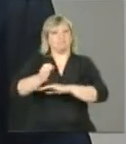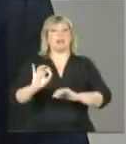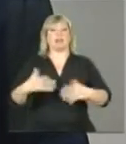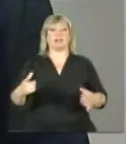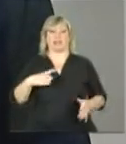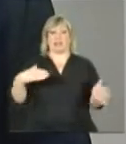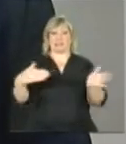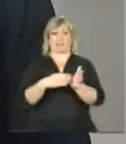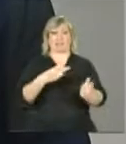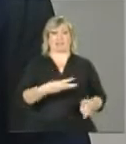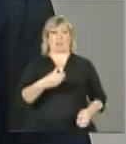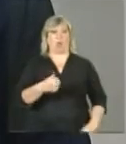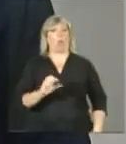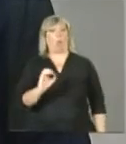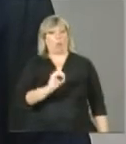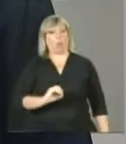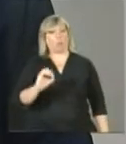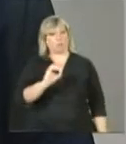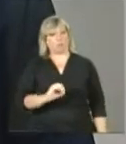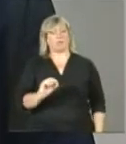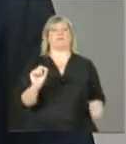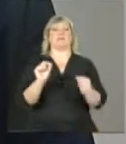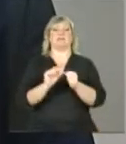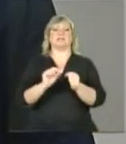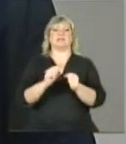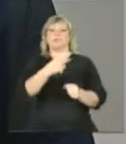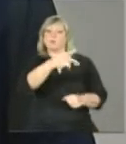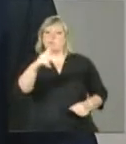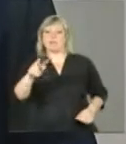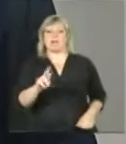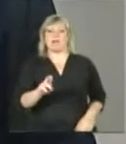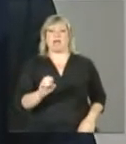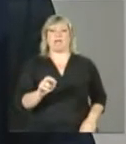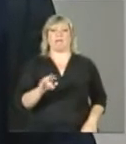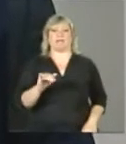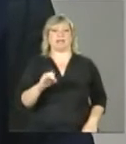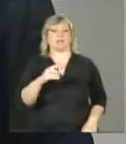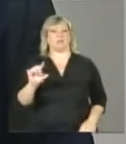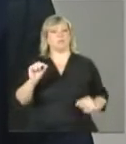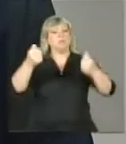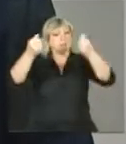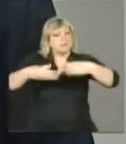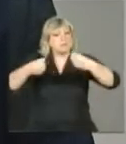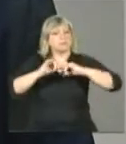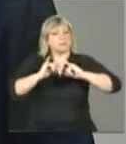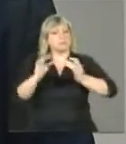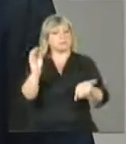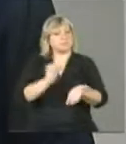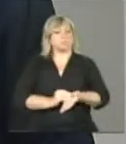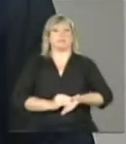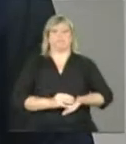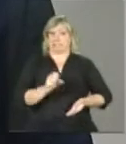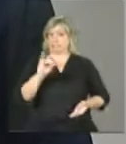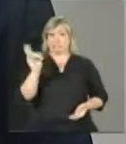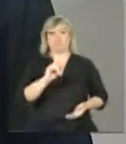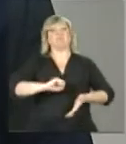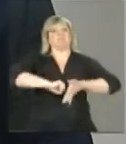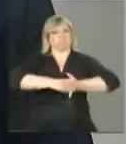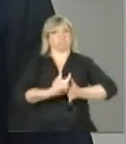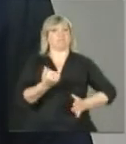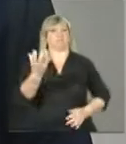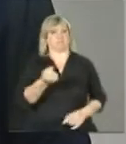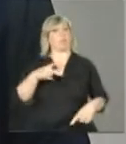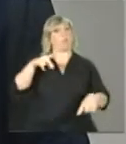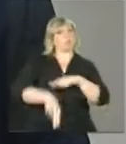até 31 de outubro para fazer a sua revisão, as famílias, os gestores procurarem essas famílias. Se não, serão bloqueados os